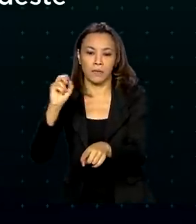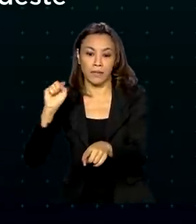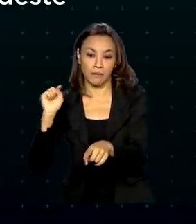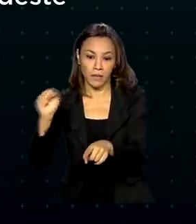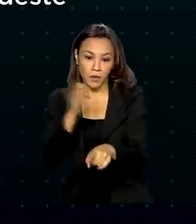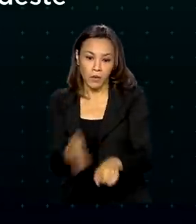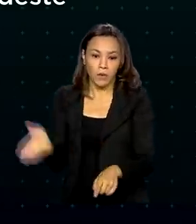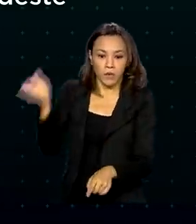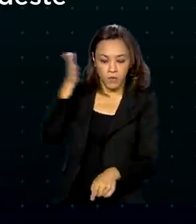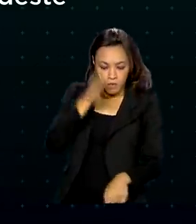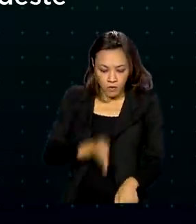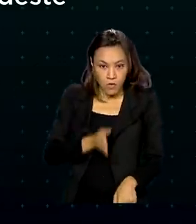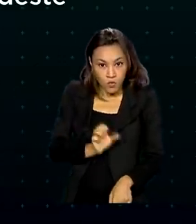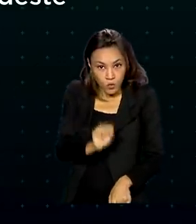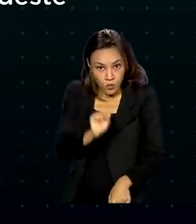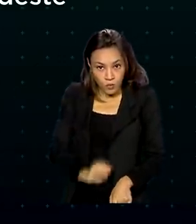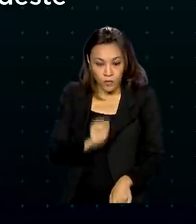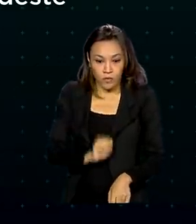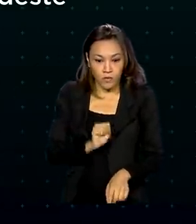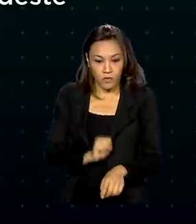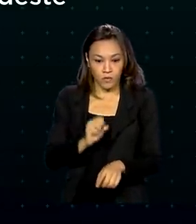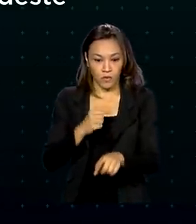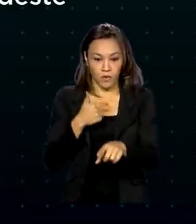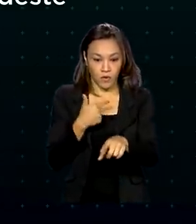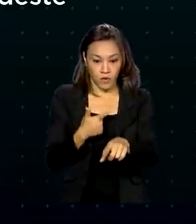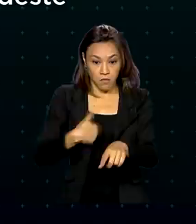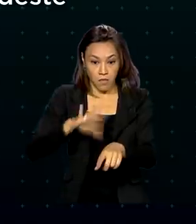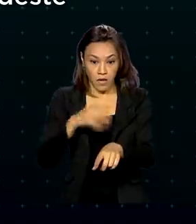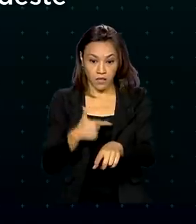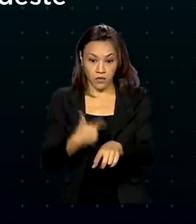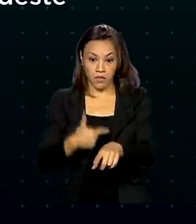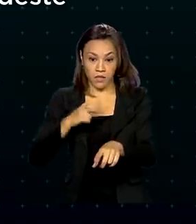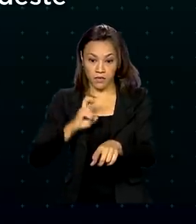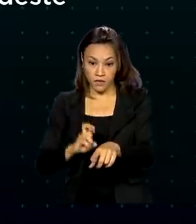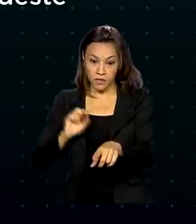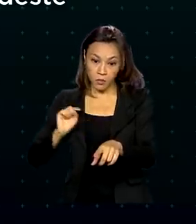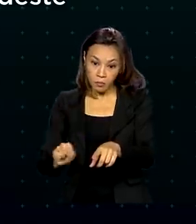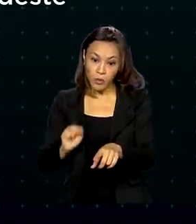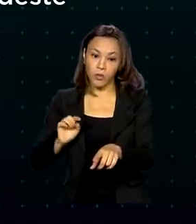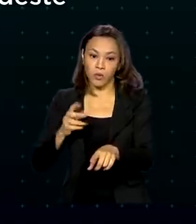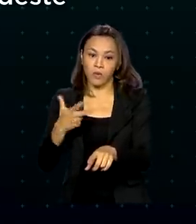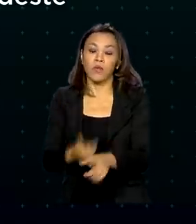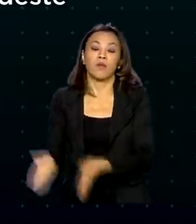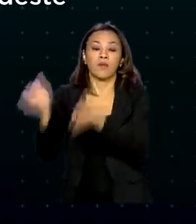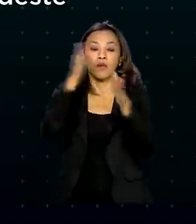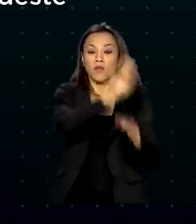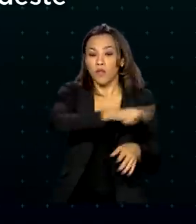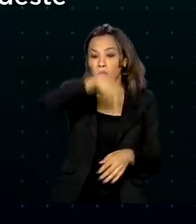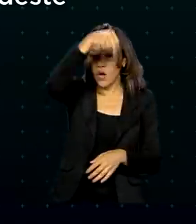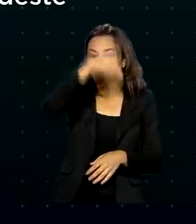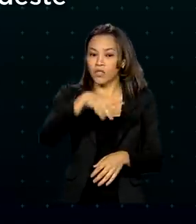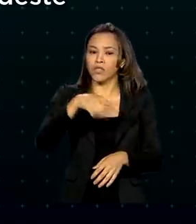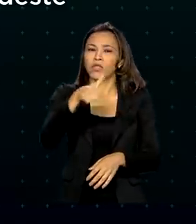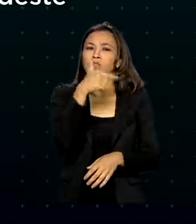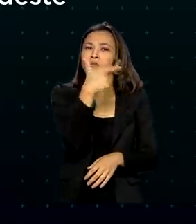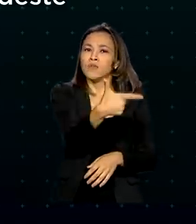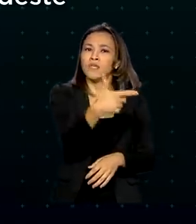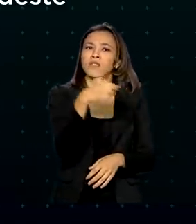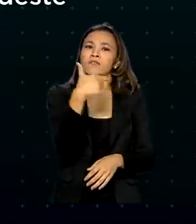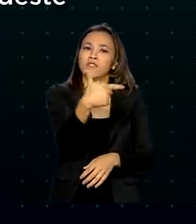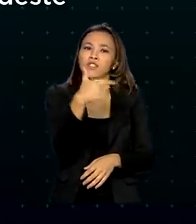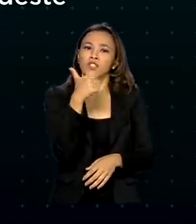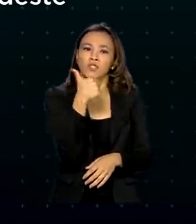O sul contará com 250 mil doses. O norte, com cerca de 221 mil.